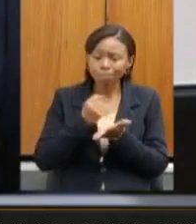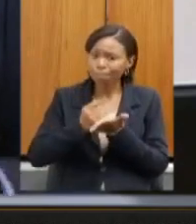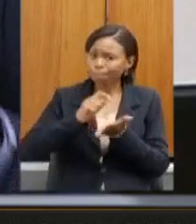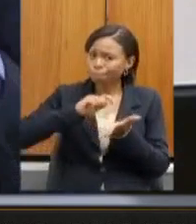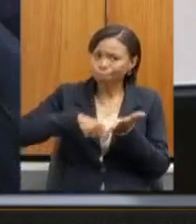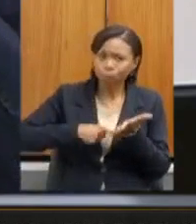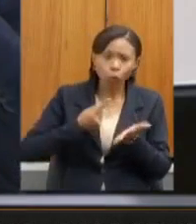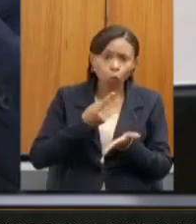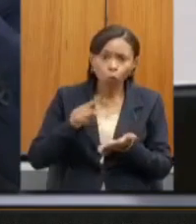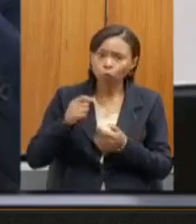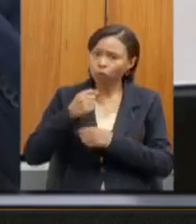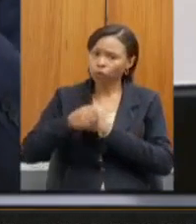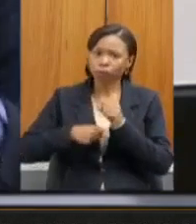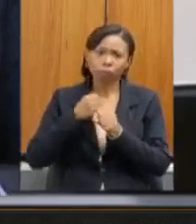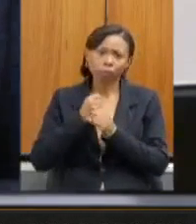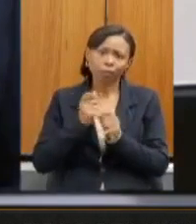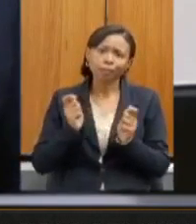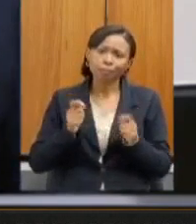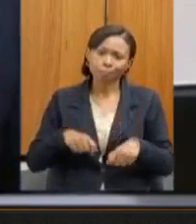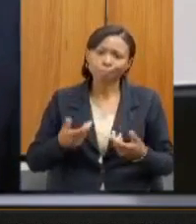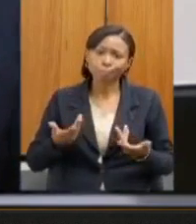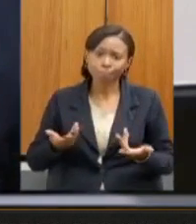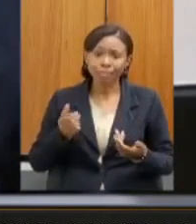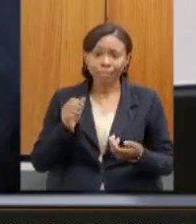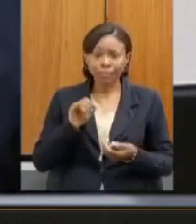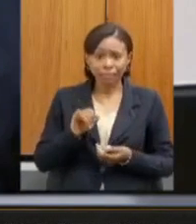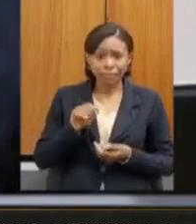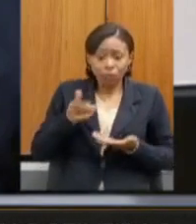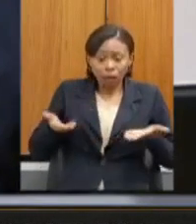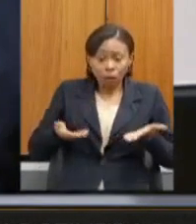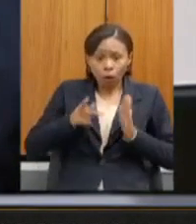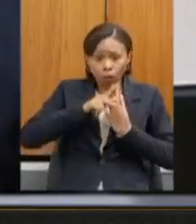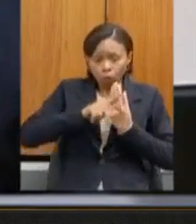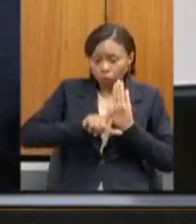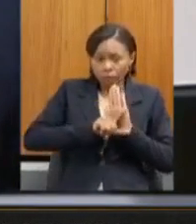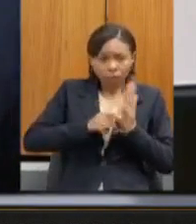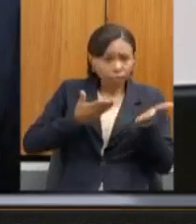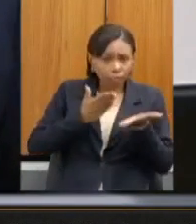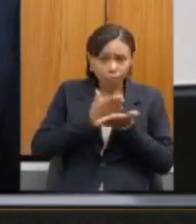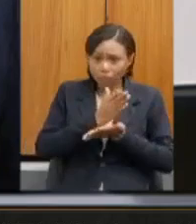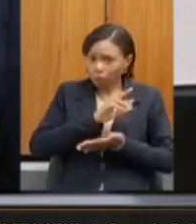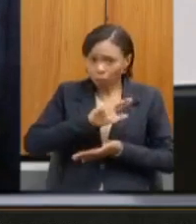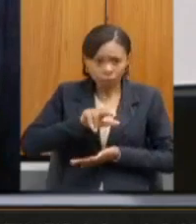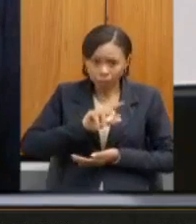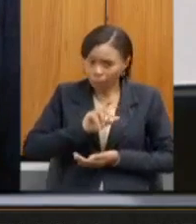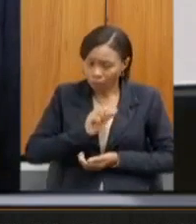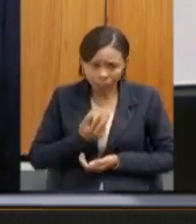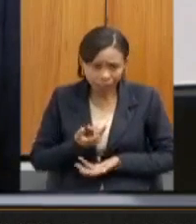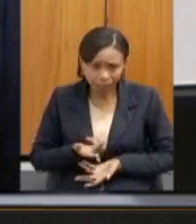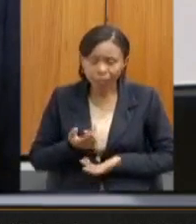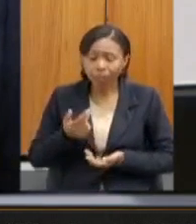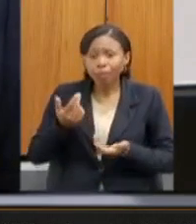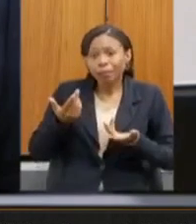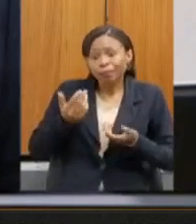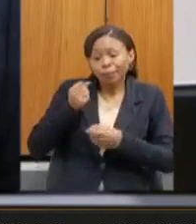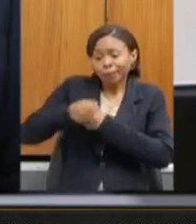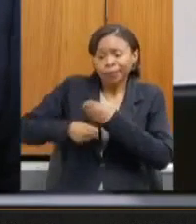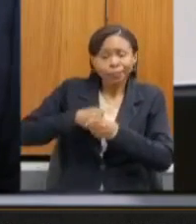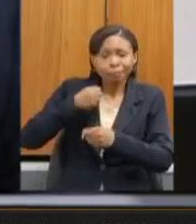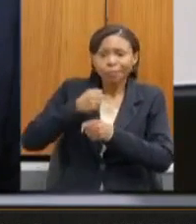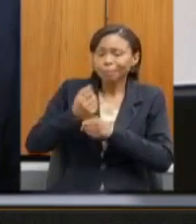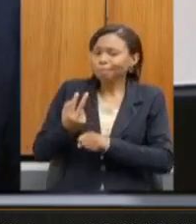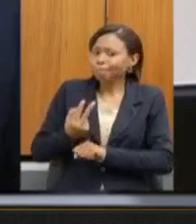que vem, se esse projeto não for aprovado, o Estado está impedido de contratar brigadistas,